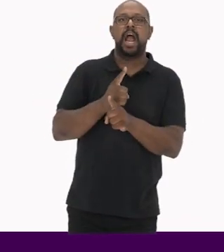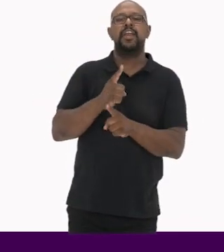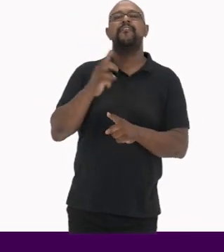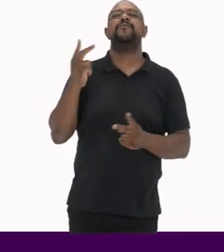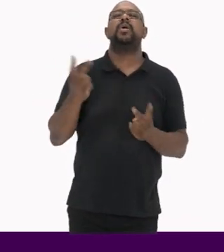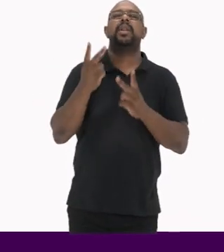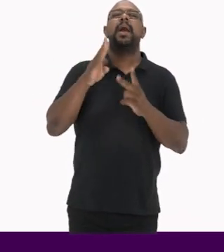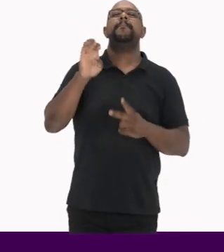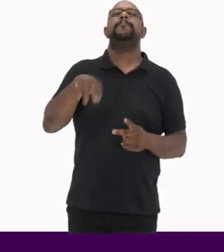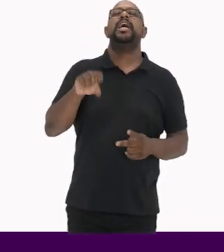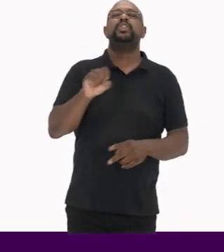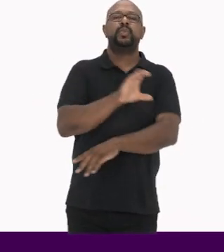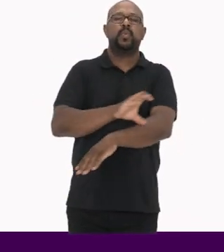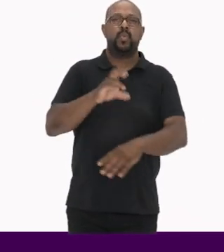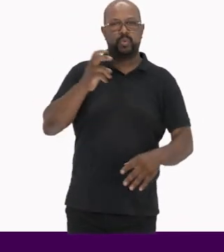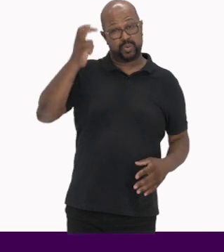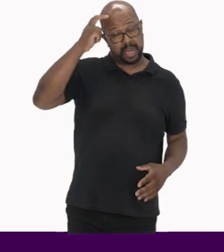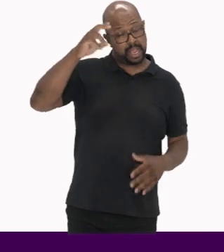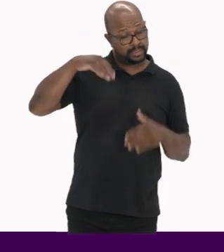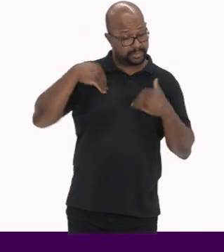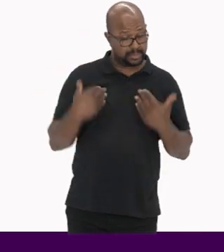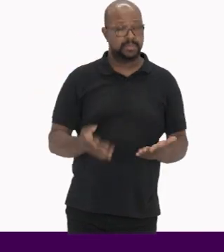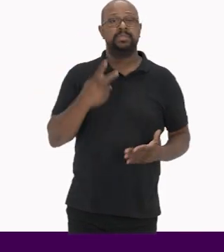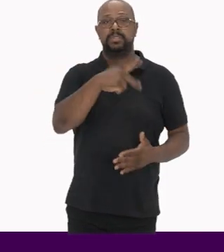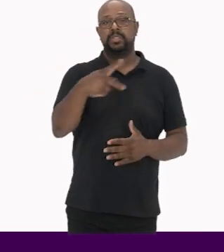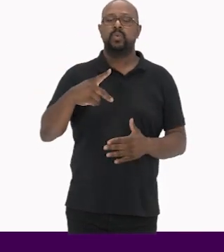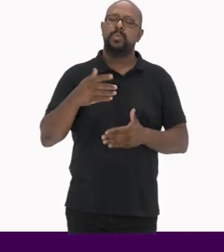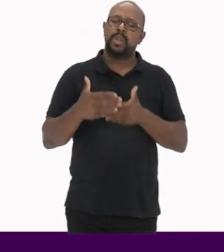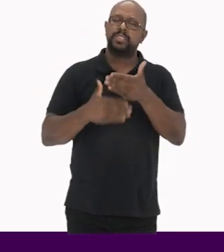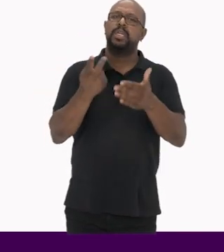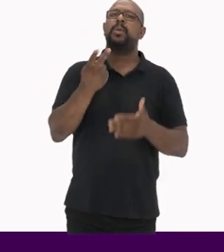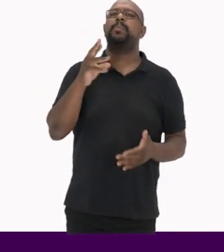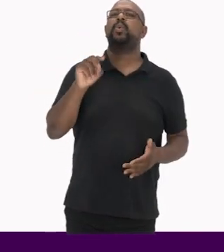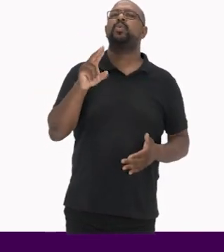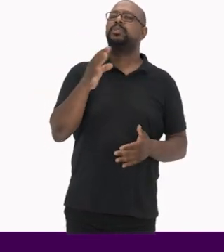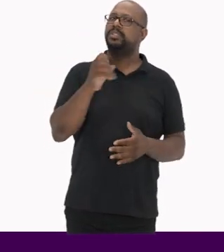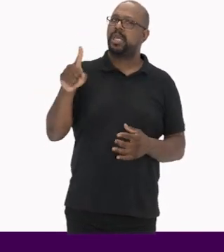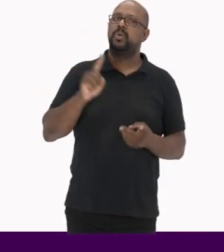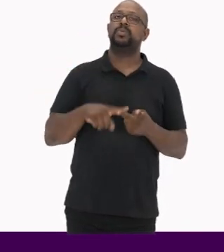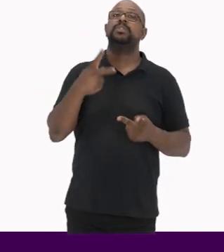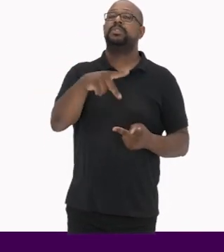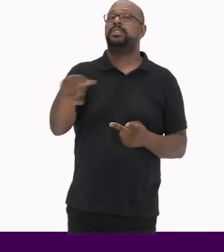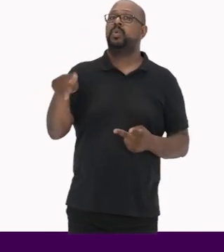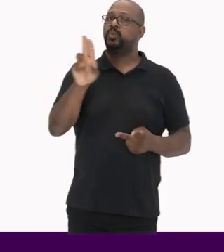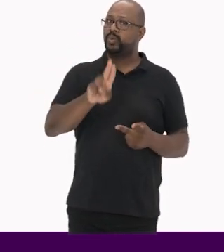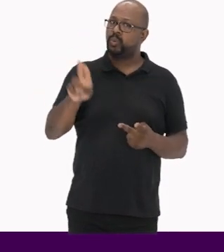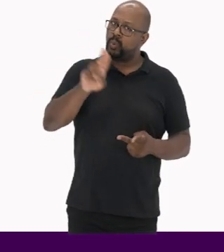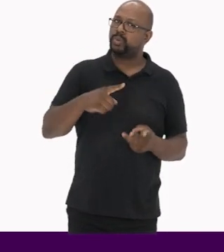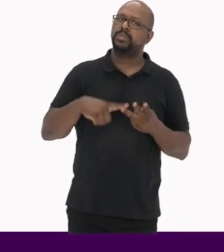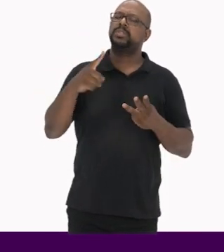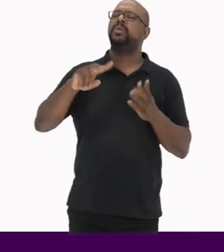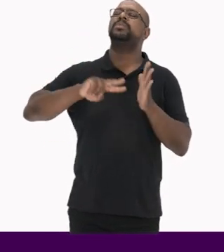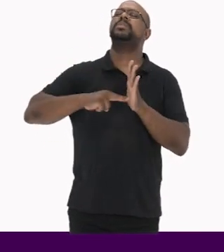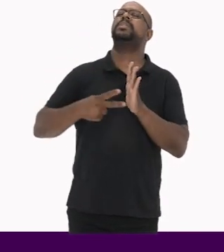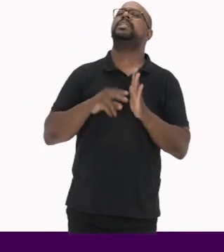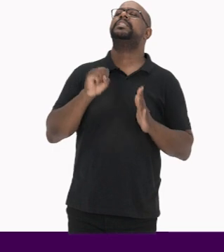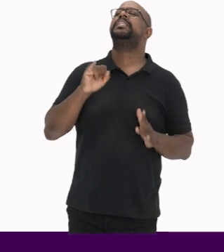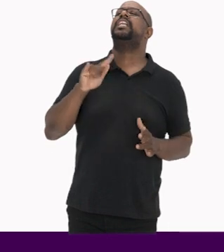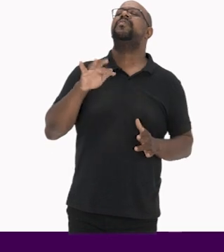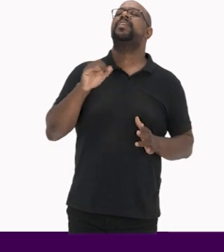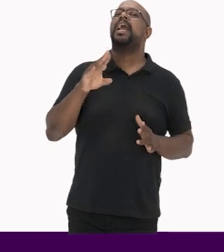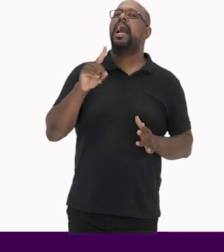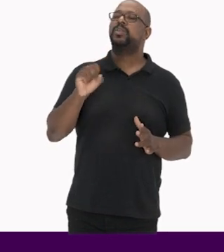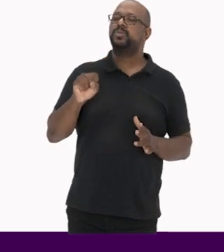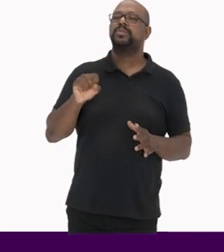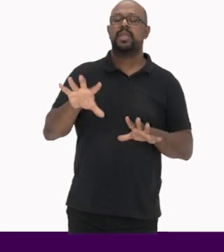valorar os bens culturais A partir de seus processos de produção, dos seus usos e dos significados